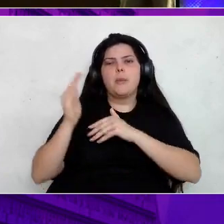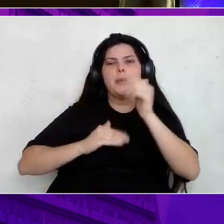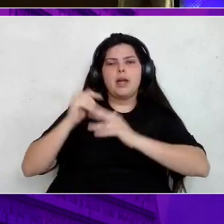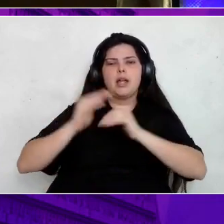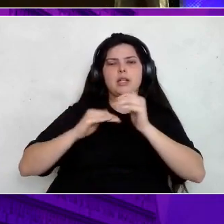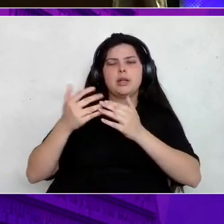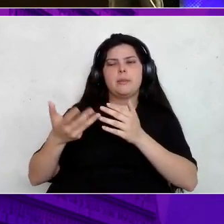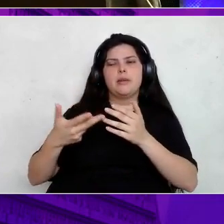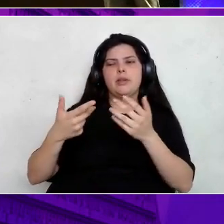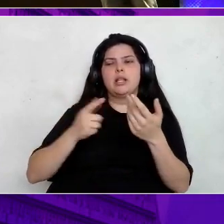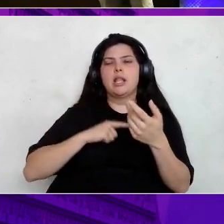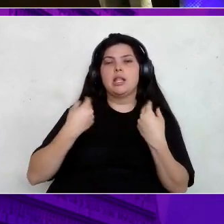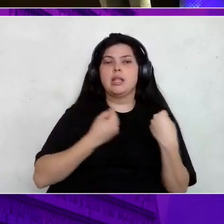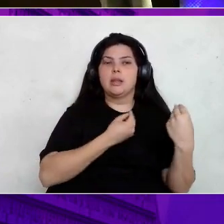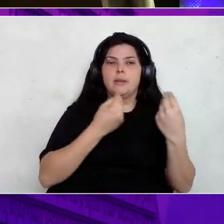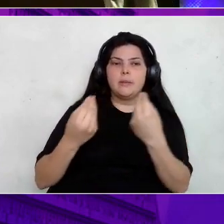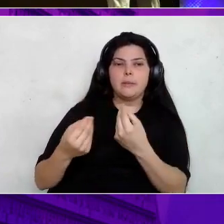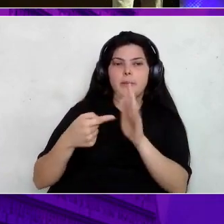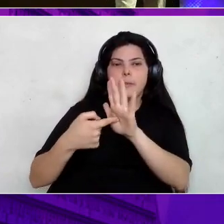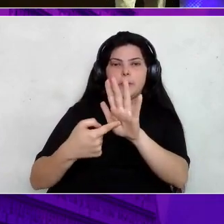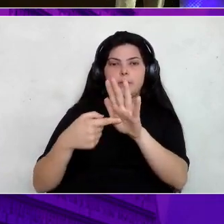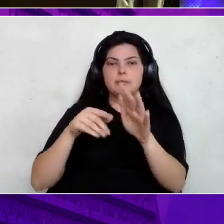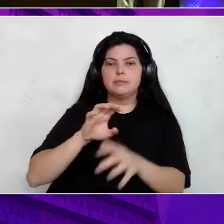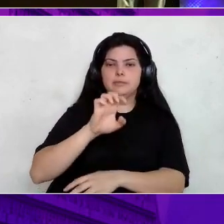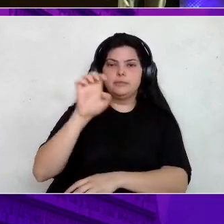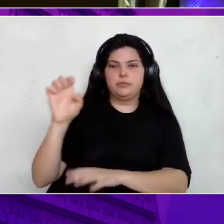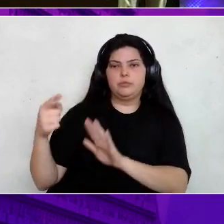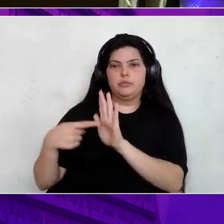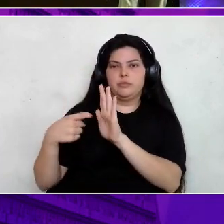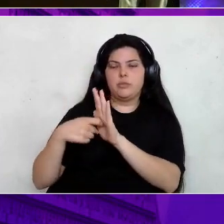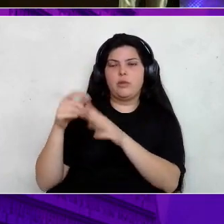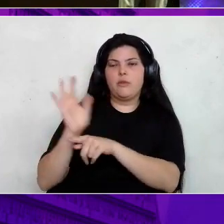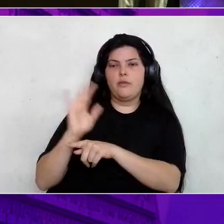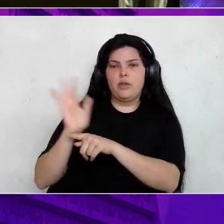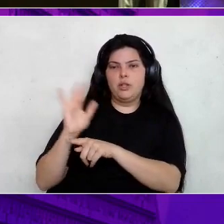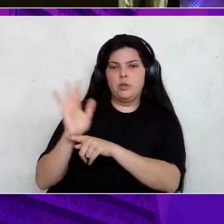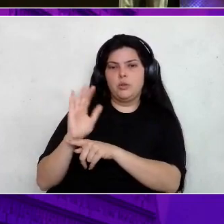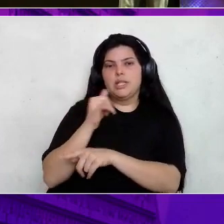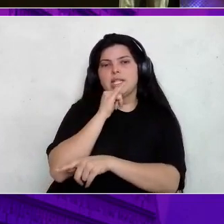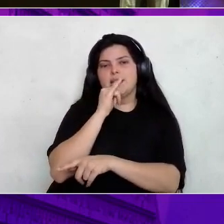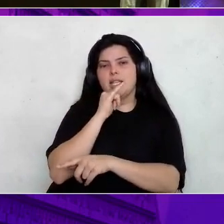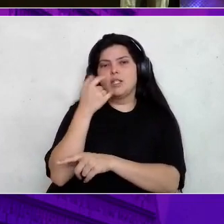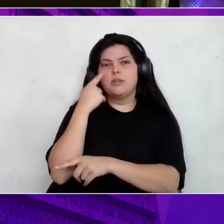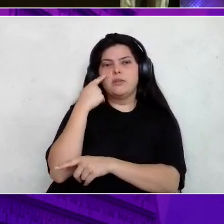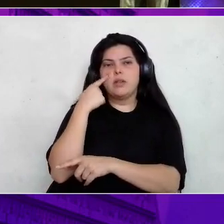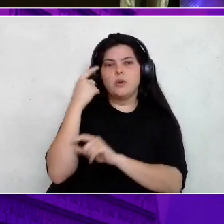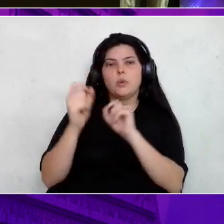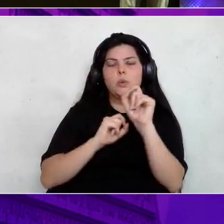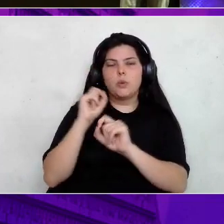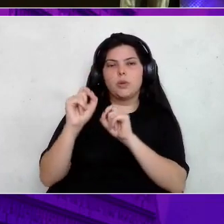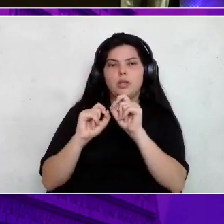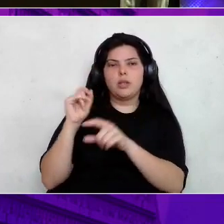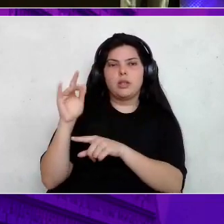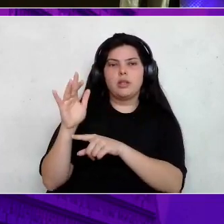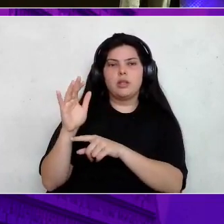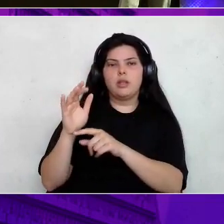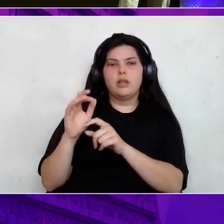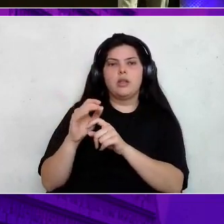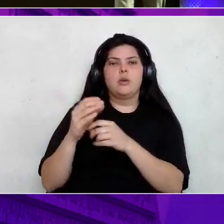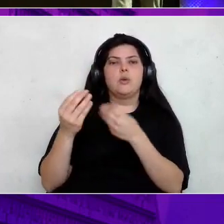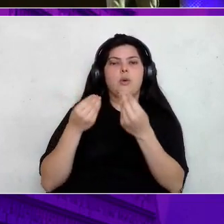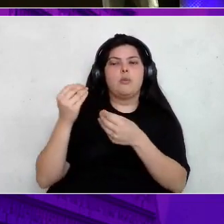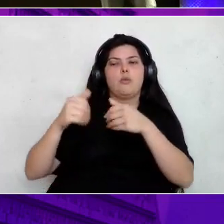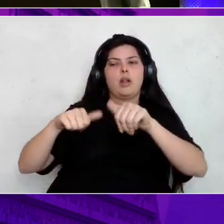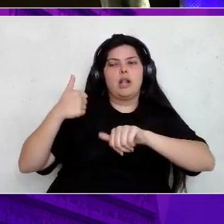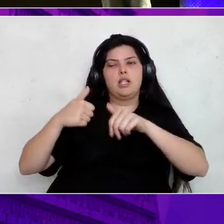a gente está entregando. Então, do lado esquerdo, eu vou rodar um videozinho de uma demo. Do lado esquerdo, vocês vão ver o HeatWave com o cluster analítico. Com a performance